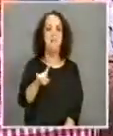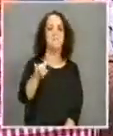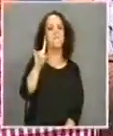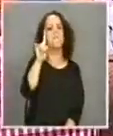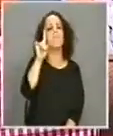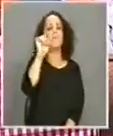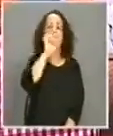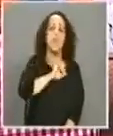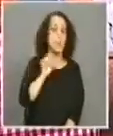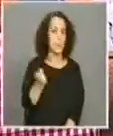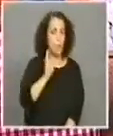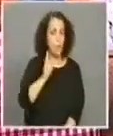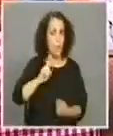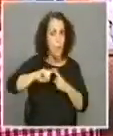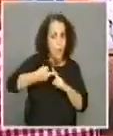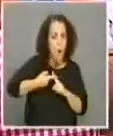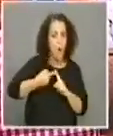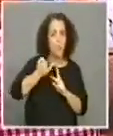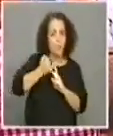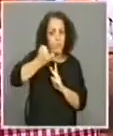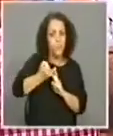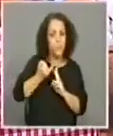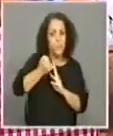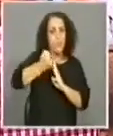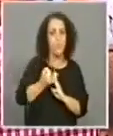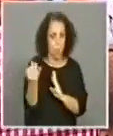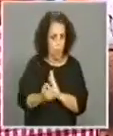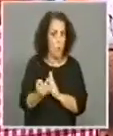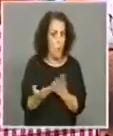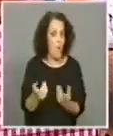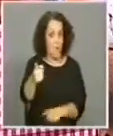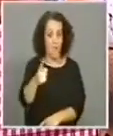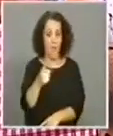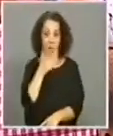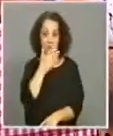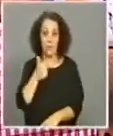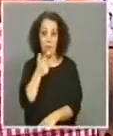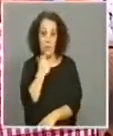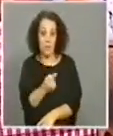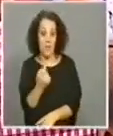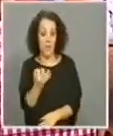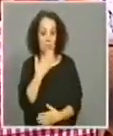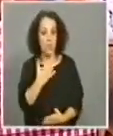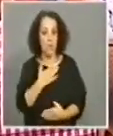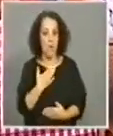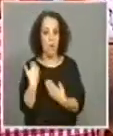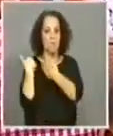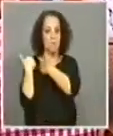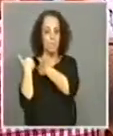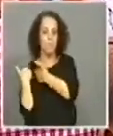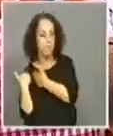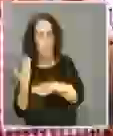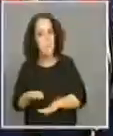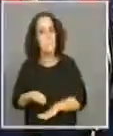três anos seguidos em que isso aconteceu e como diz a Sónia, cria-nos uma responsabilidade grande na medida em que temos que continuar